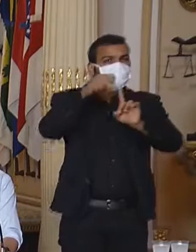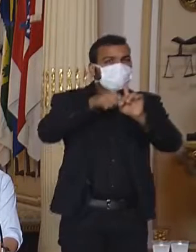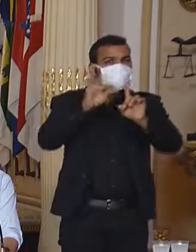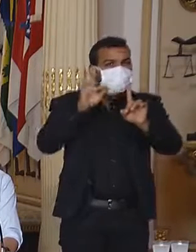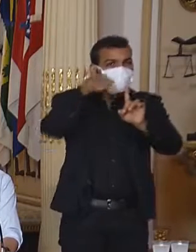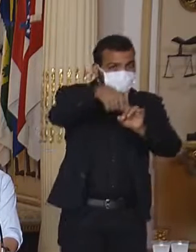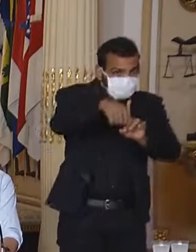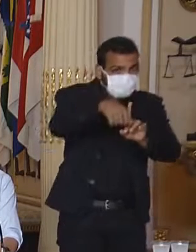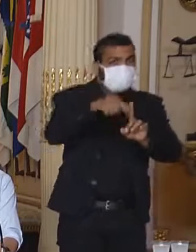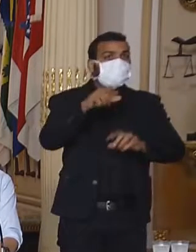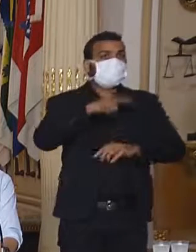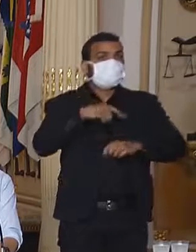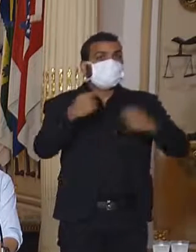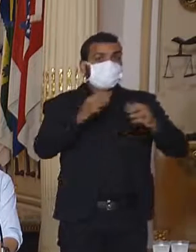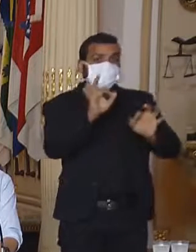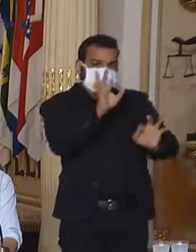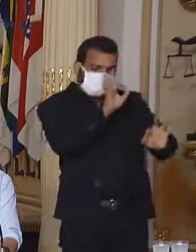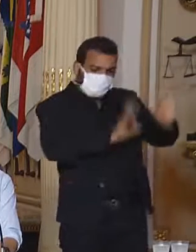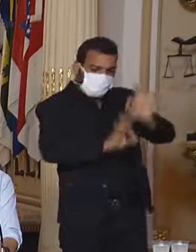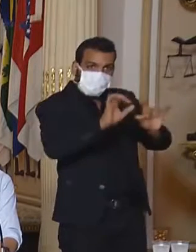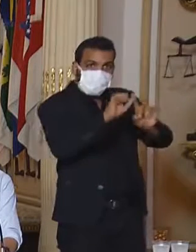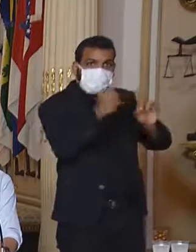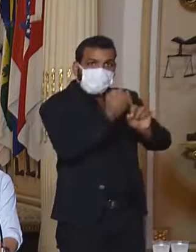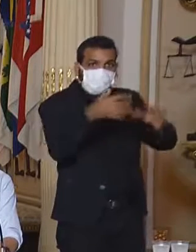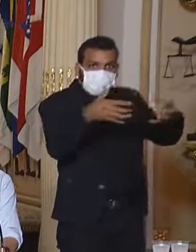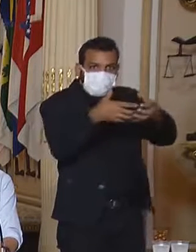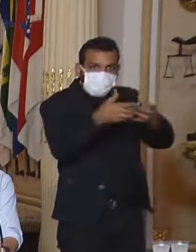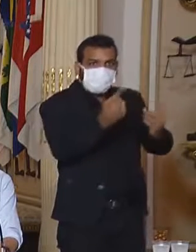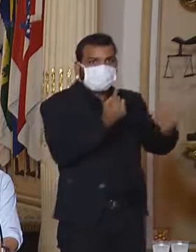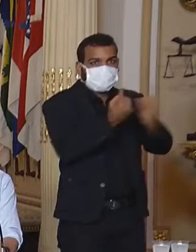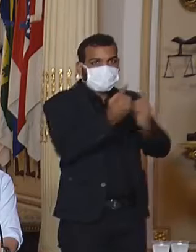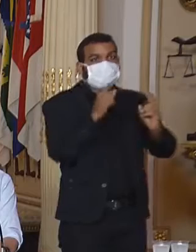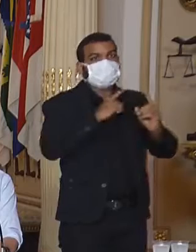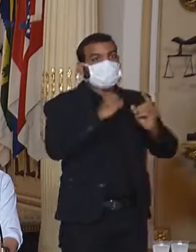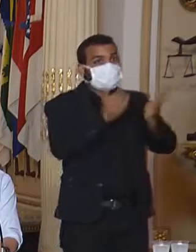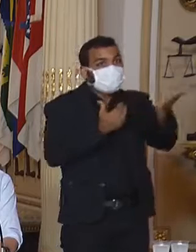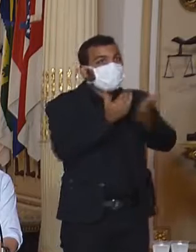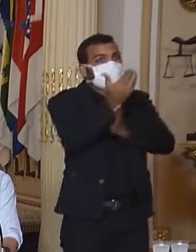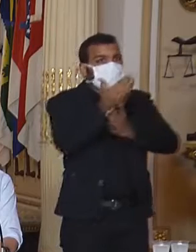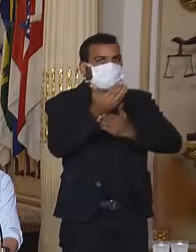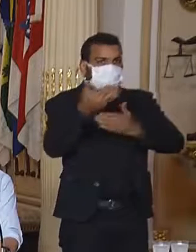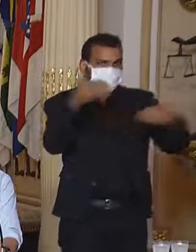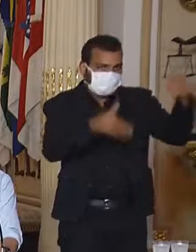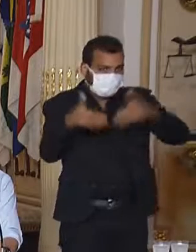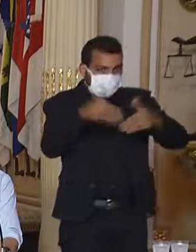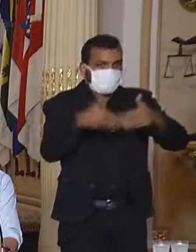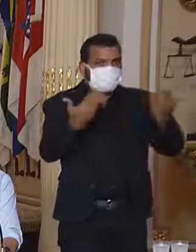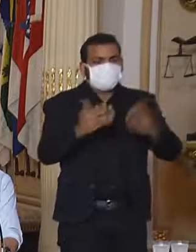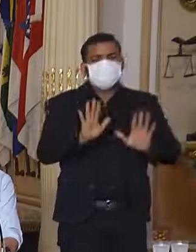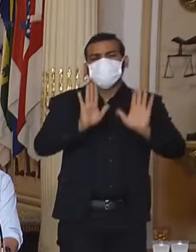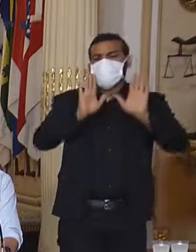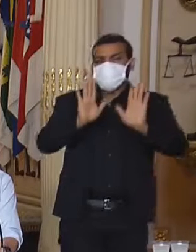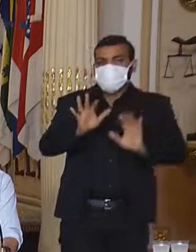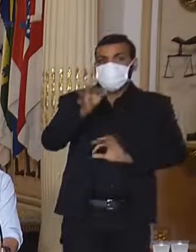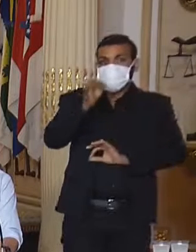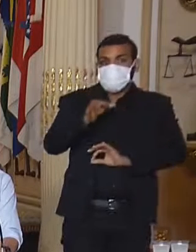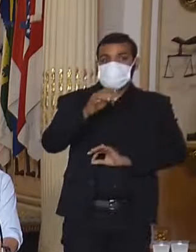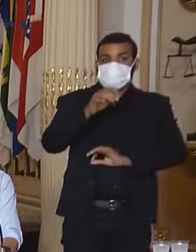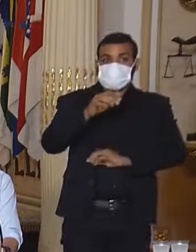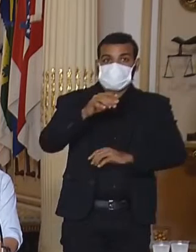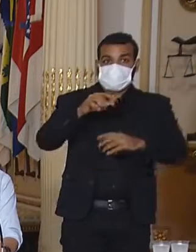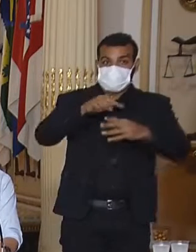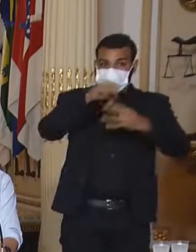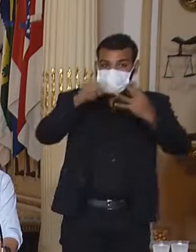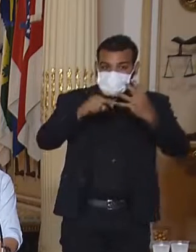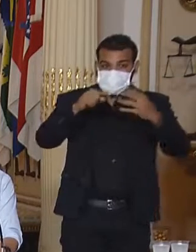tenha esta organização social para dar início às atividades. É certo que a quarta macro